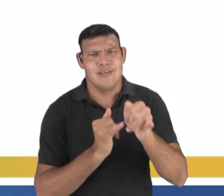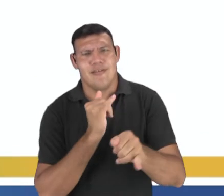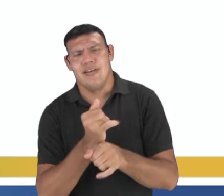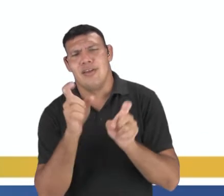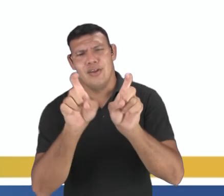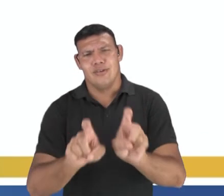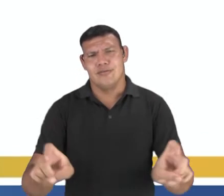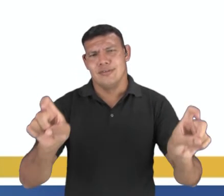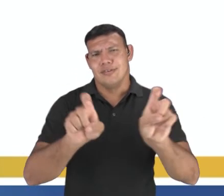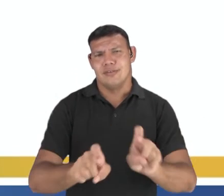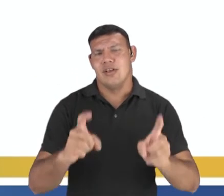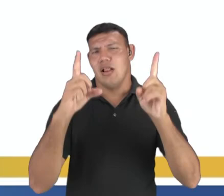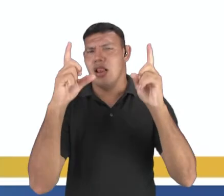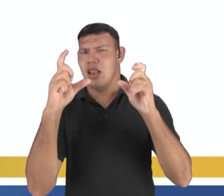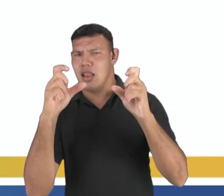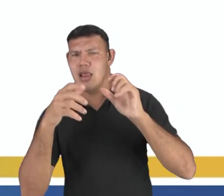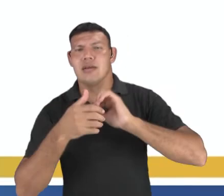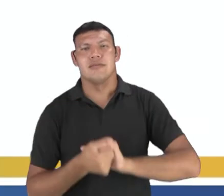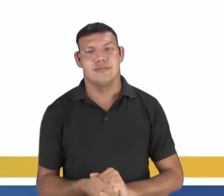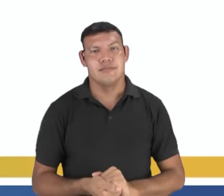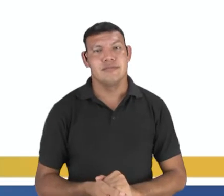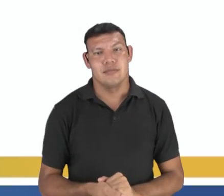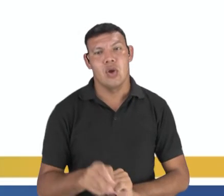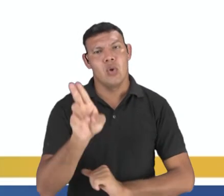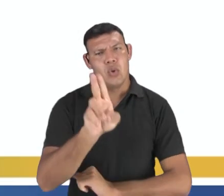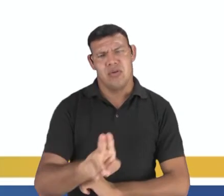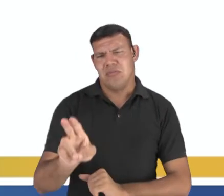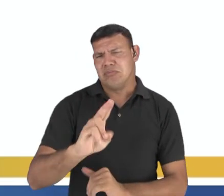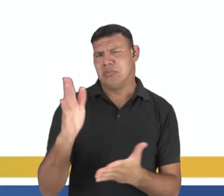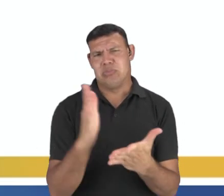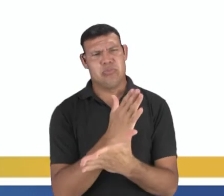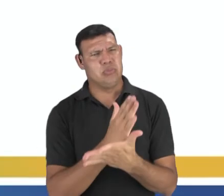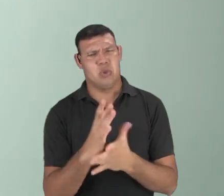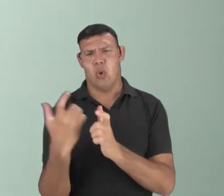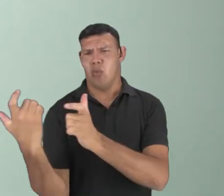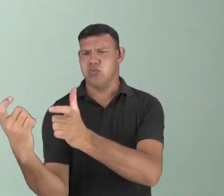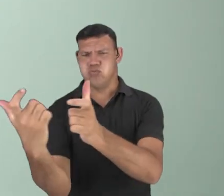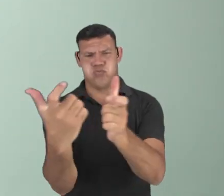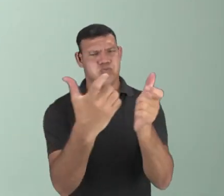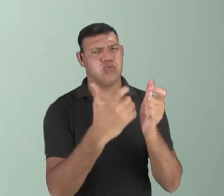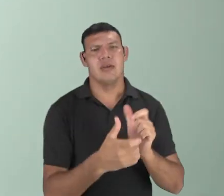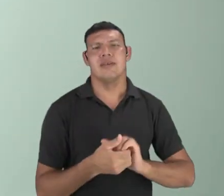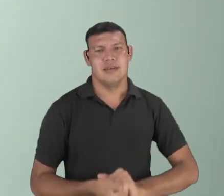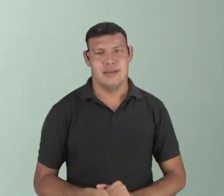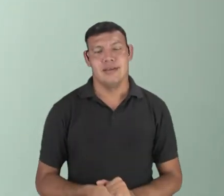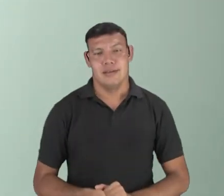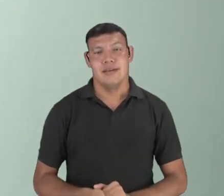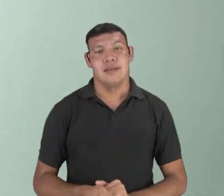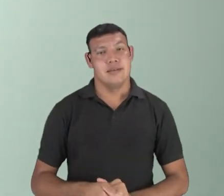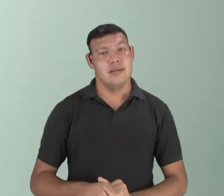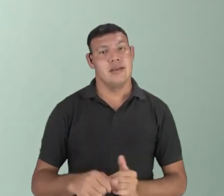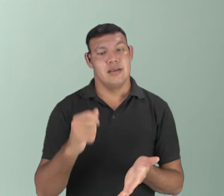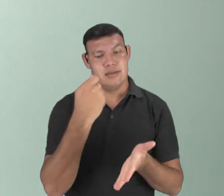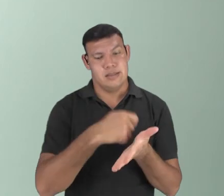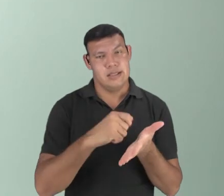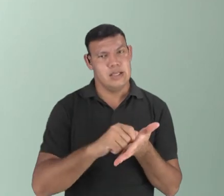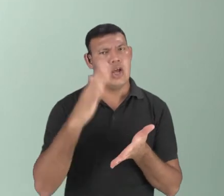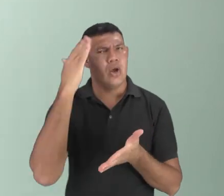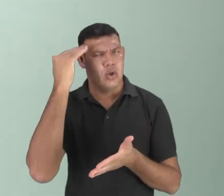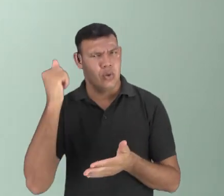geração já com internet com o computador com a máquina fotográfica e nós podemos utilizar em qualquer espaço